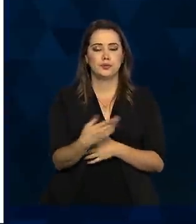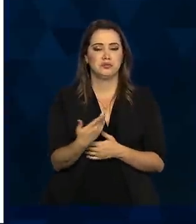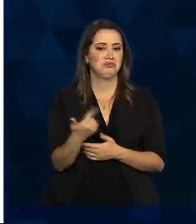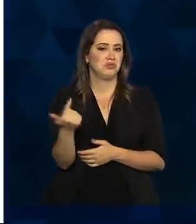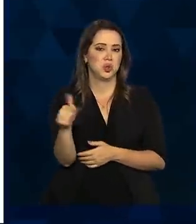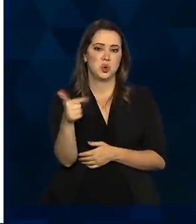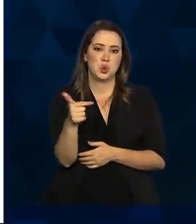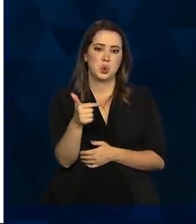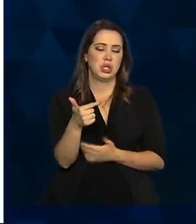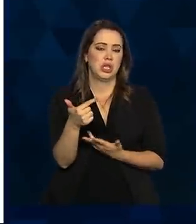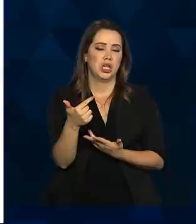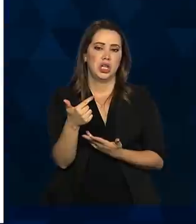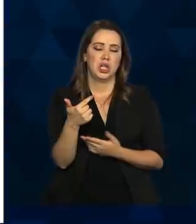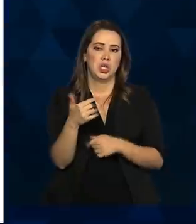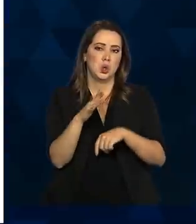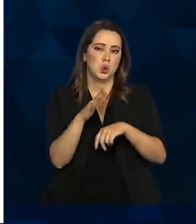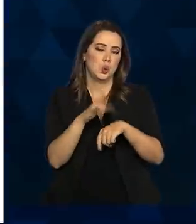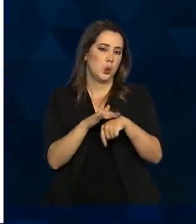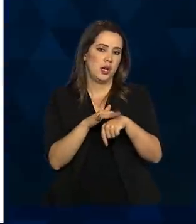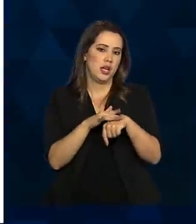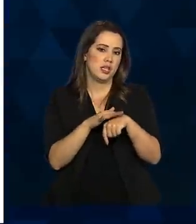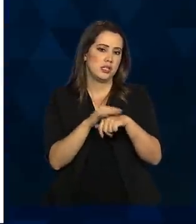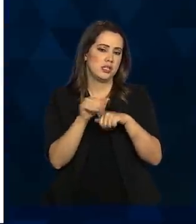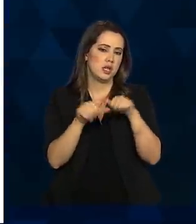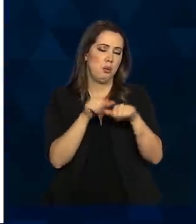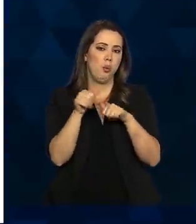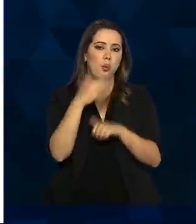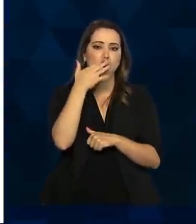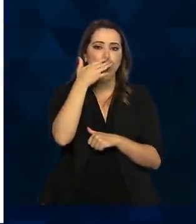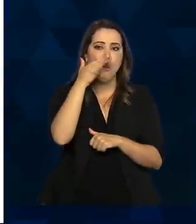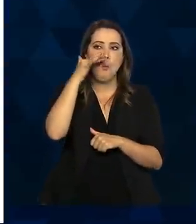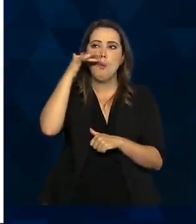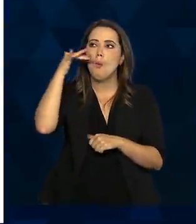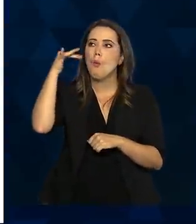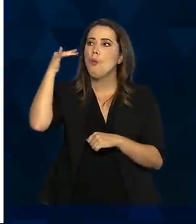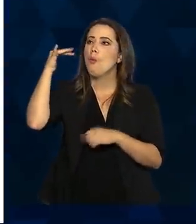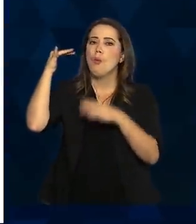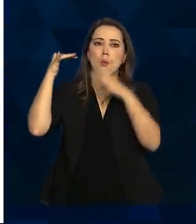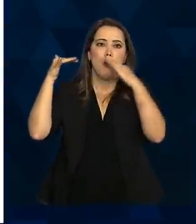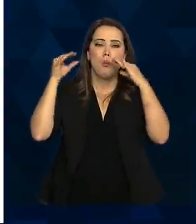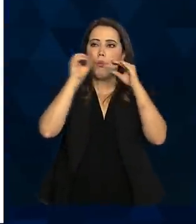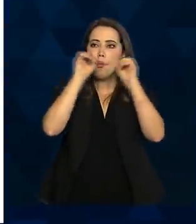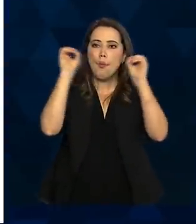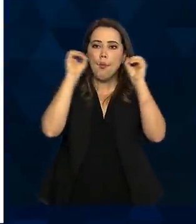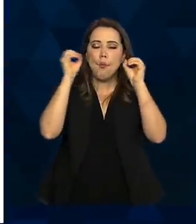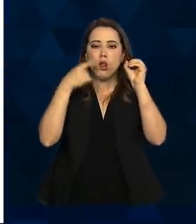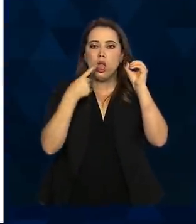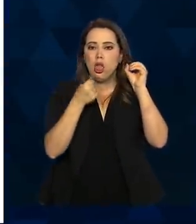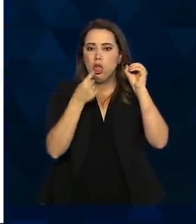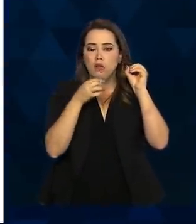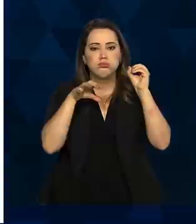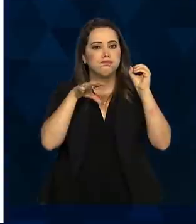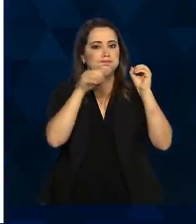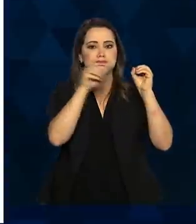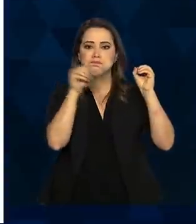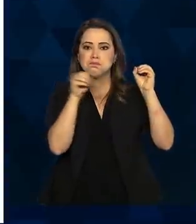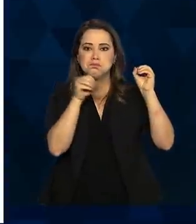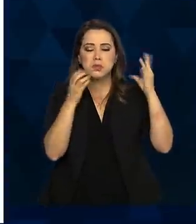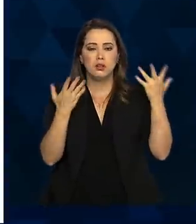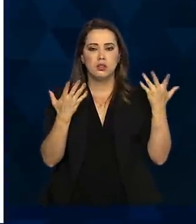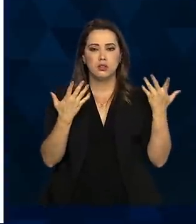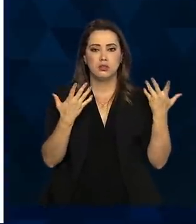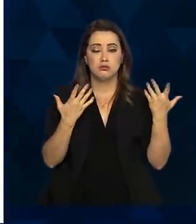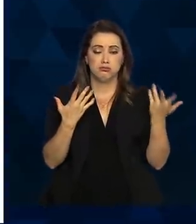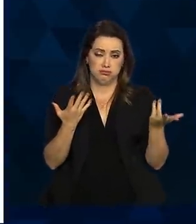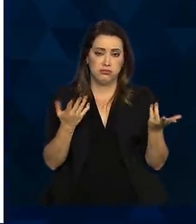tem muitas doenças que geram alteração de olfato e paladar. Diferente de dor de cabeça, tosse, a própria febre, que é um